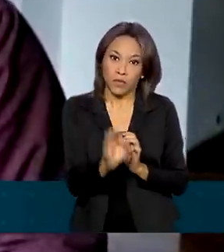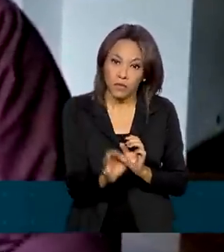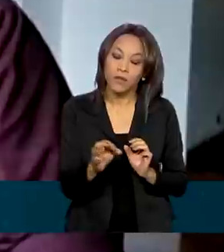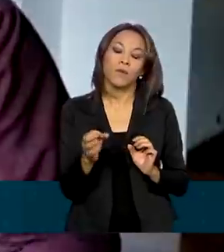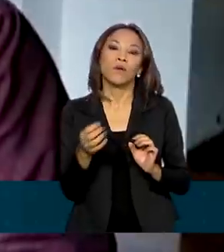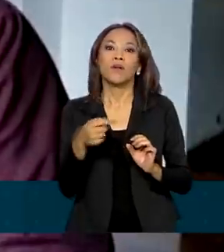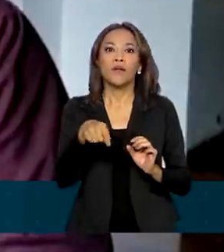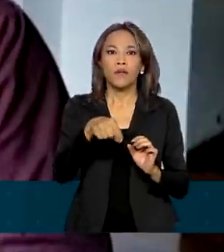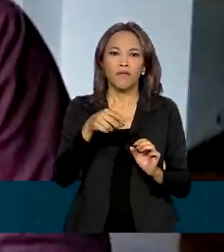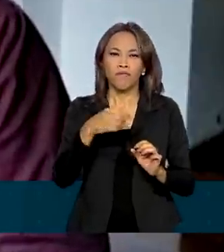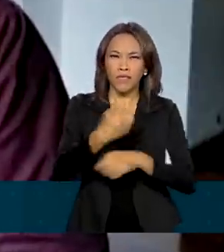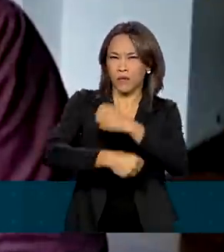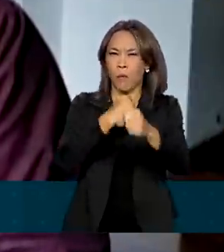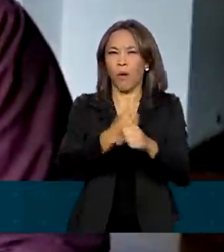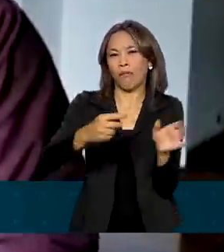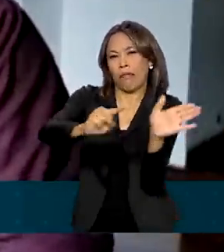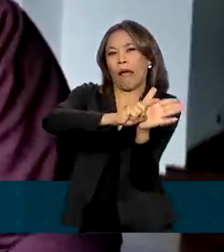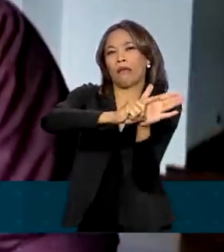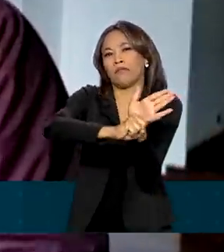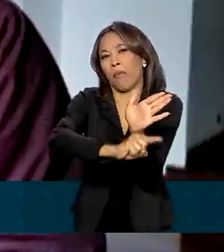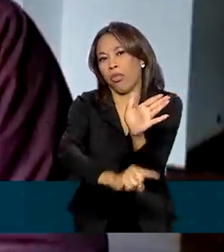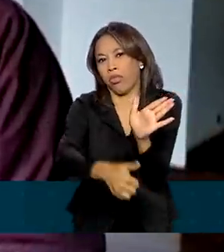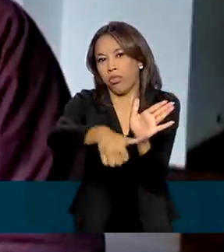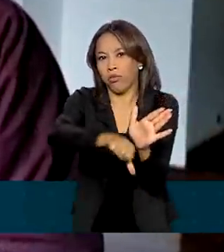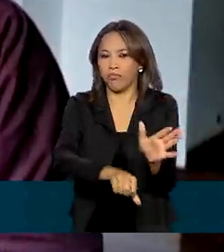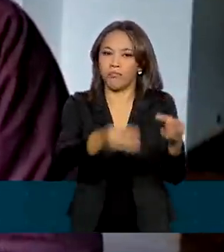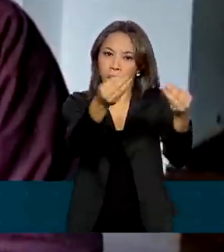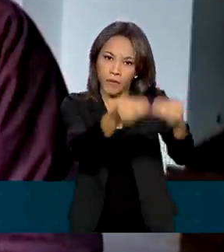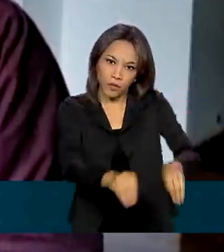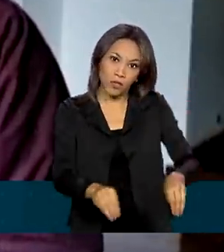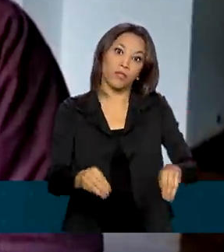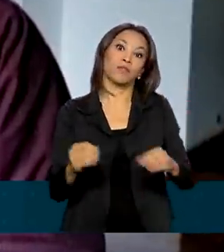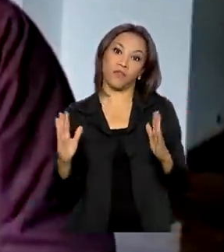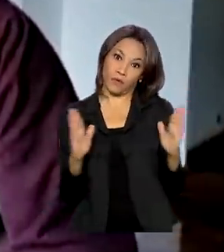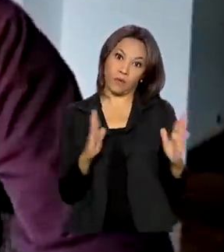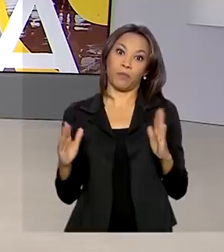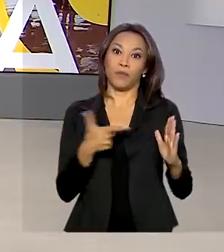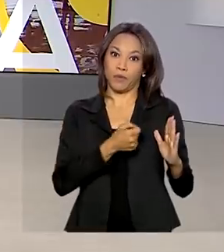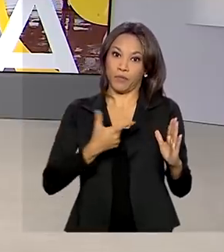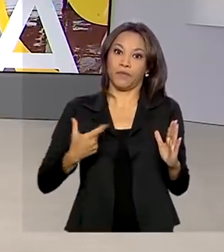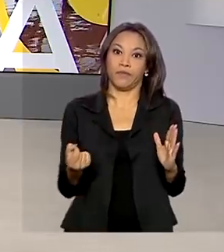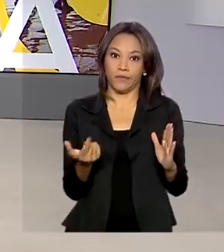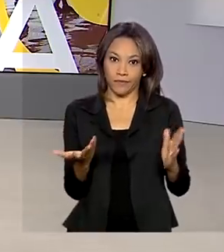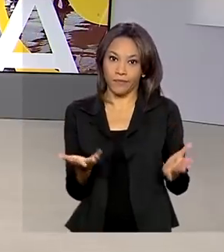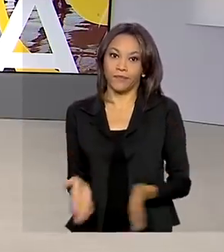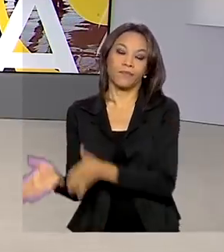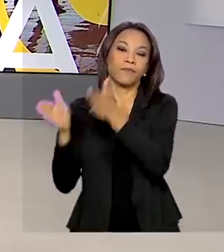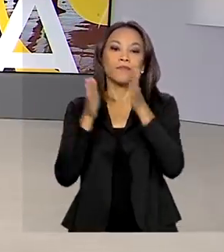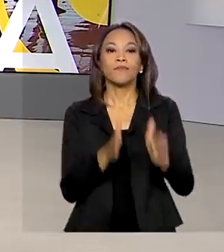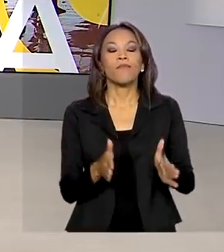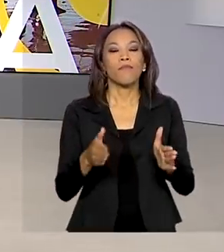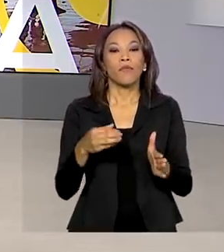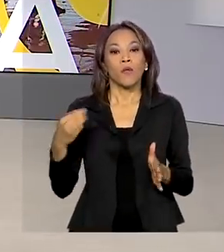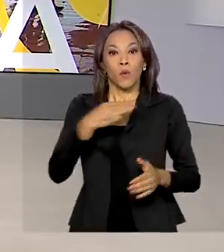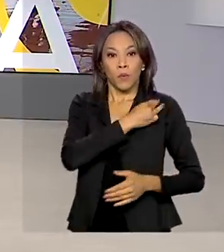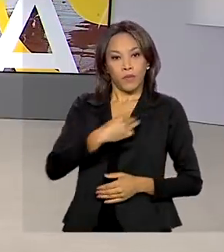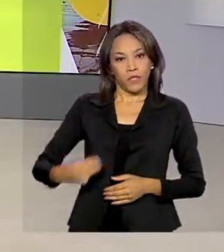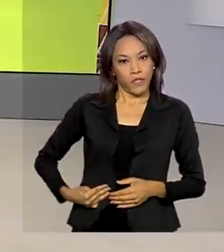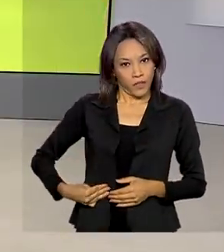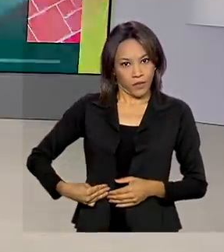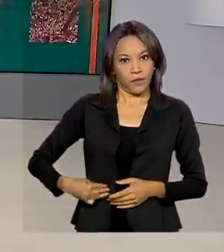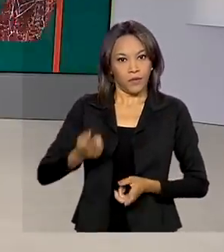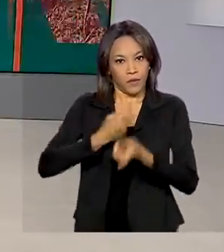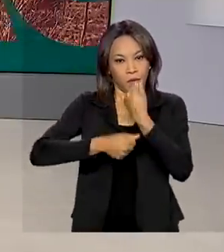tão negativamente impactado quanto foi o ano de 2020. E o ministro da Economia, Paulo Guedes,